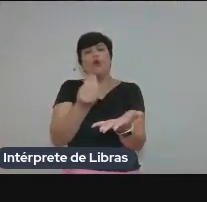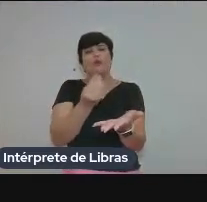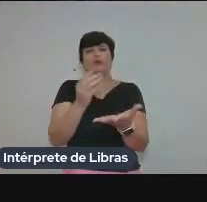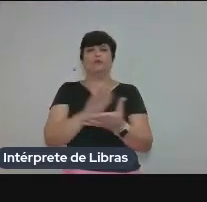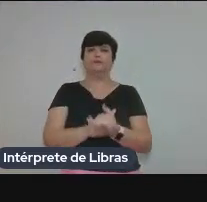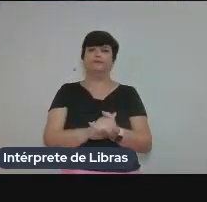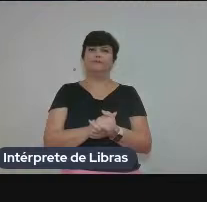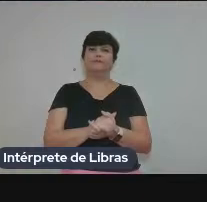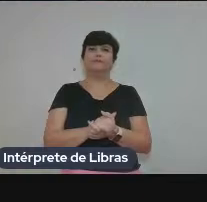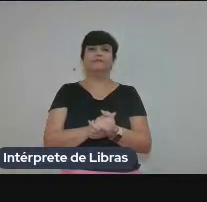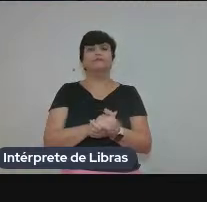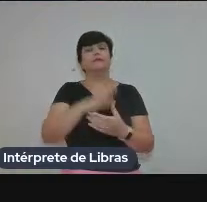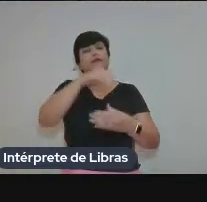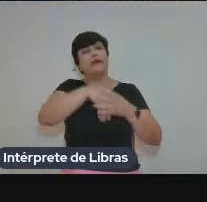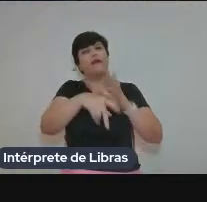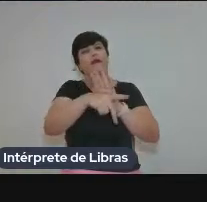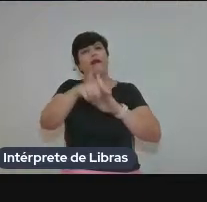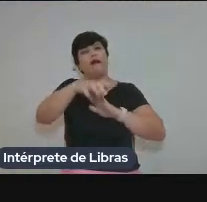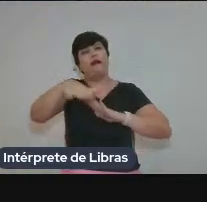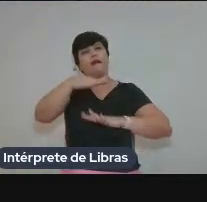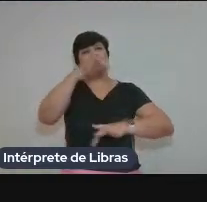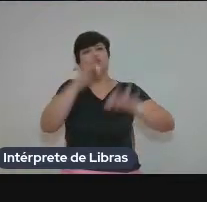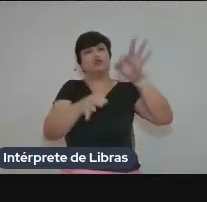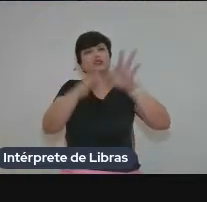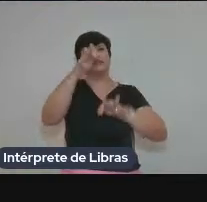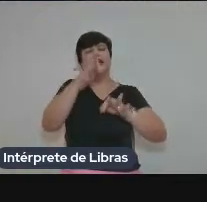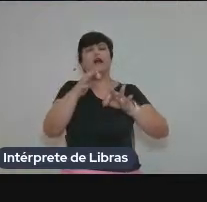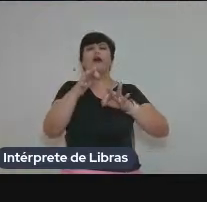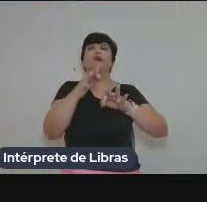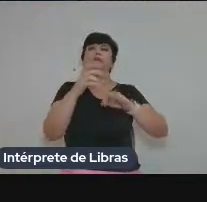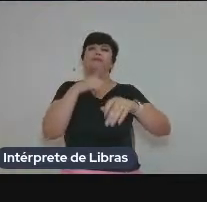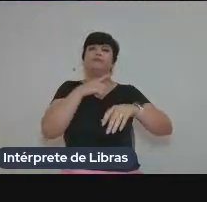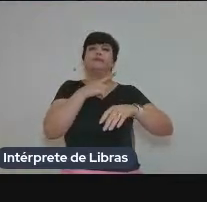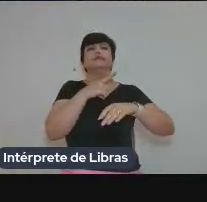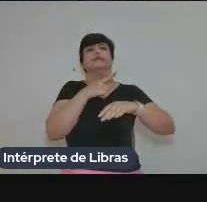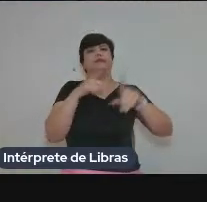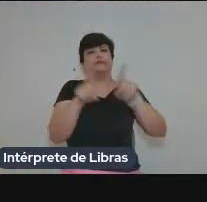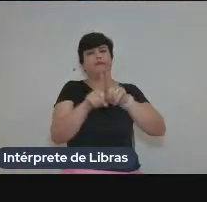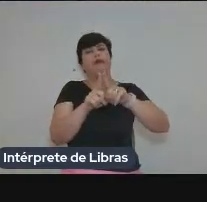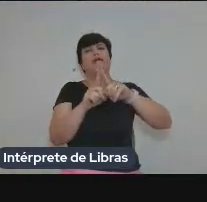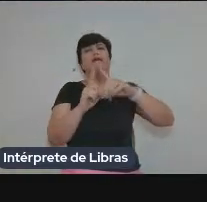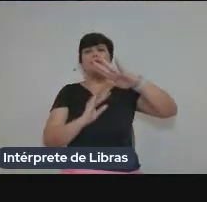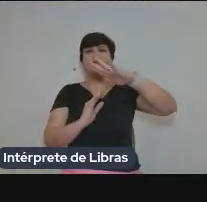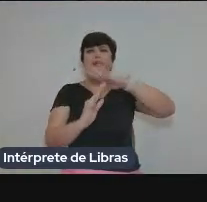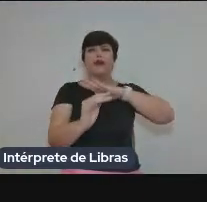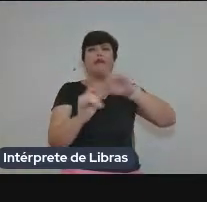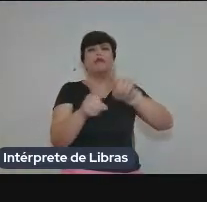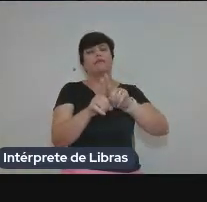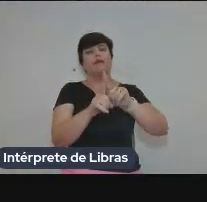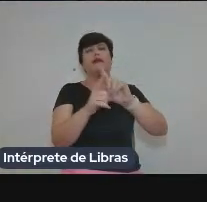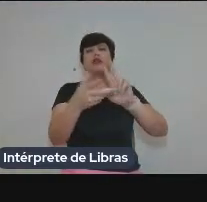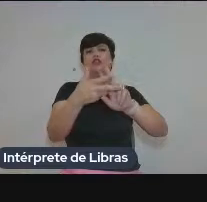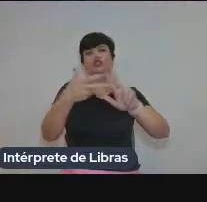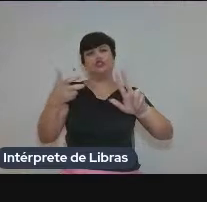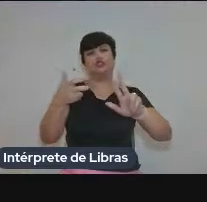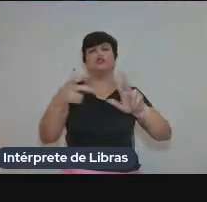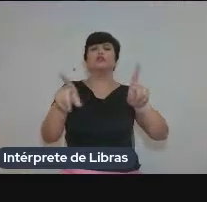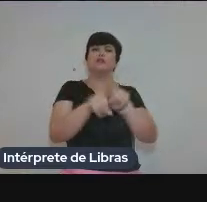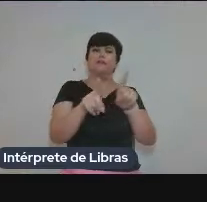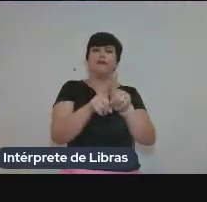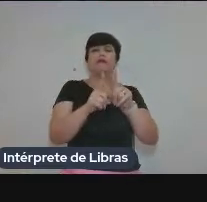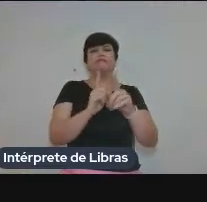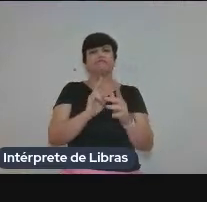Em nome do judicial, para imigrantes e também para indígenas, o Código Penal também, a presença de